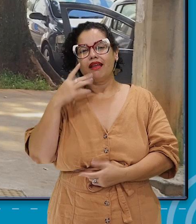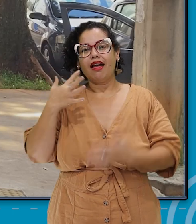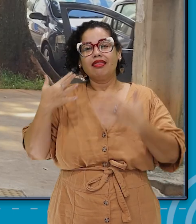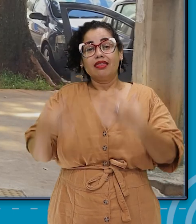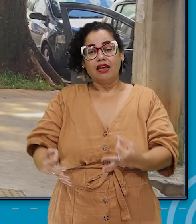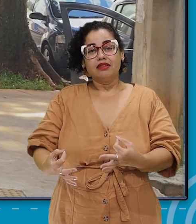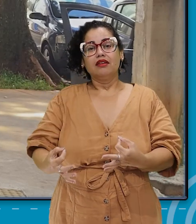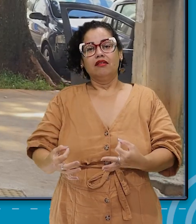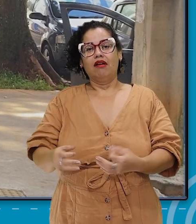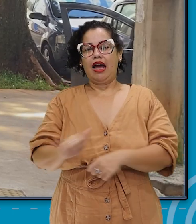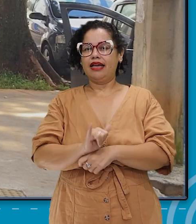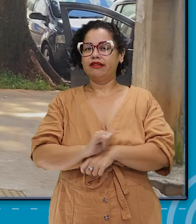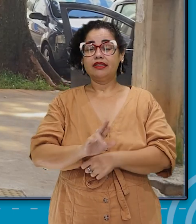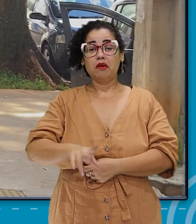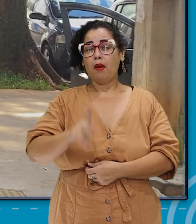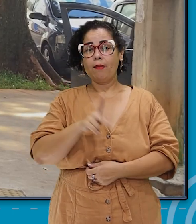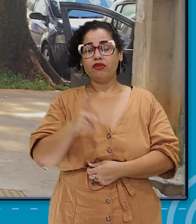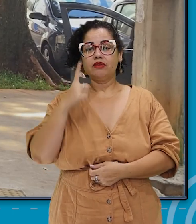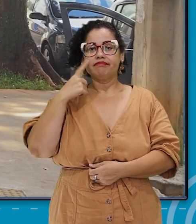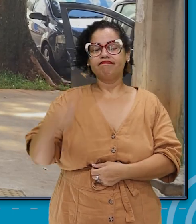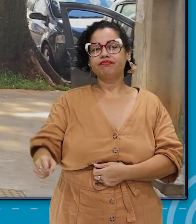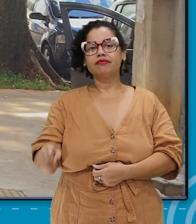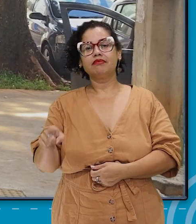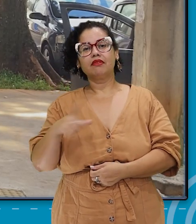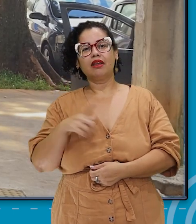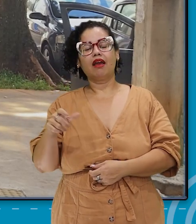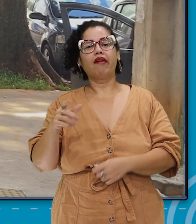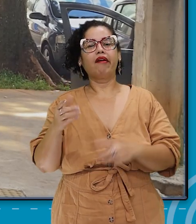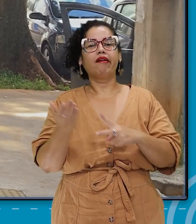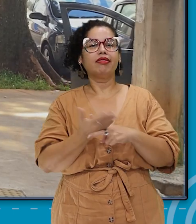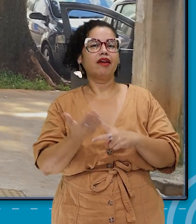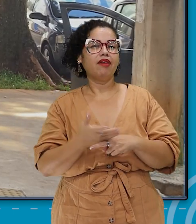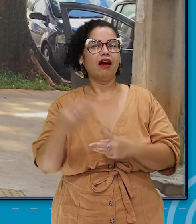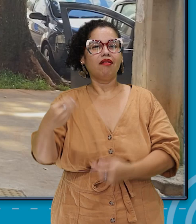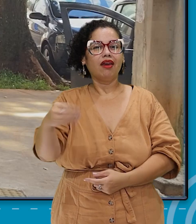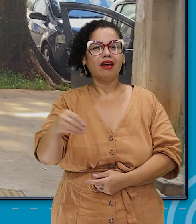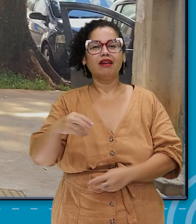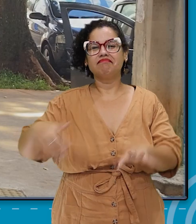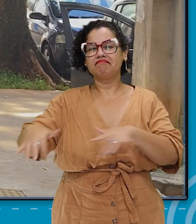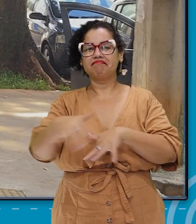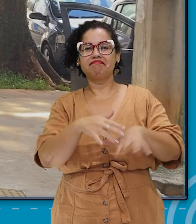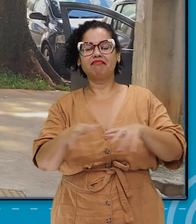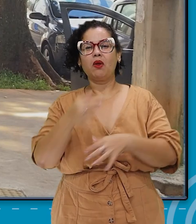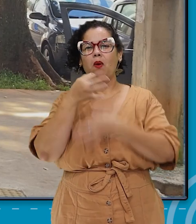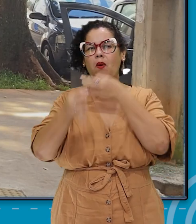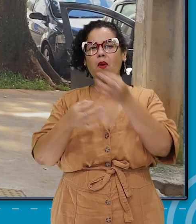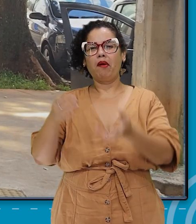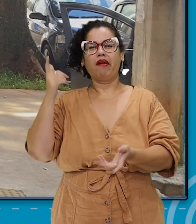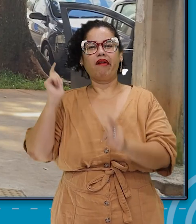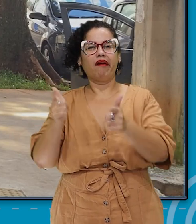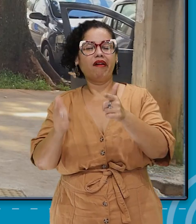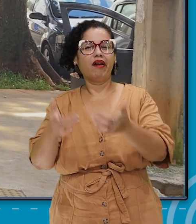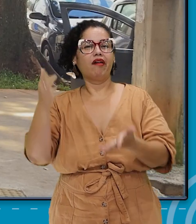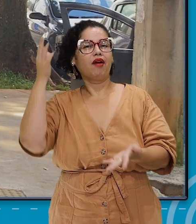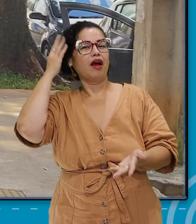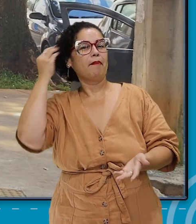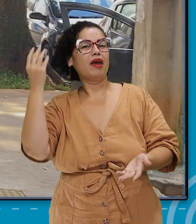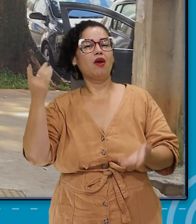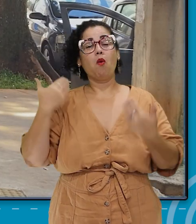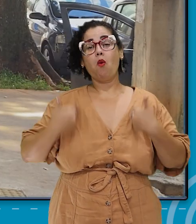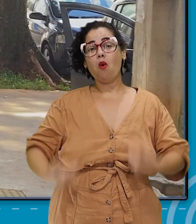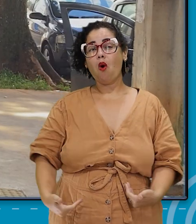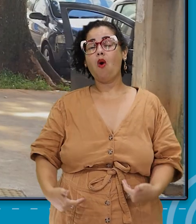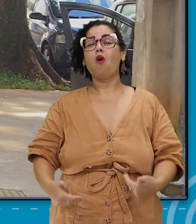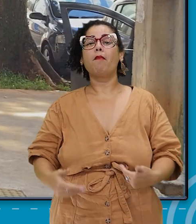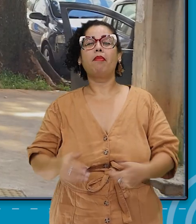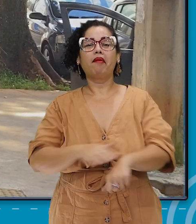atenção? De repente não é nem o professor ou a professora que viu, mas é alguém que está de olho no recreio, sabe? Às vezes é um comentário sobre o cabelo, um comentário sobre